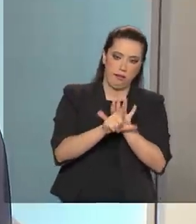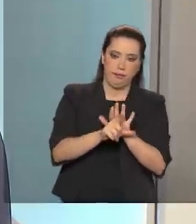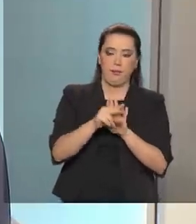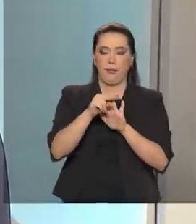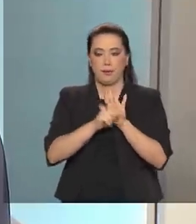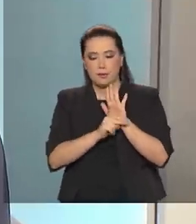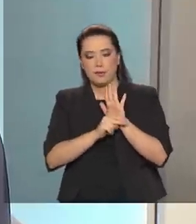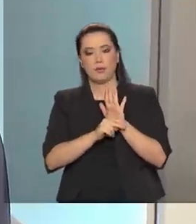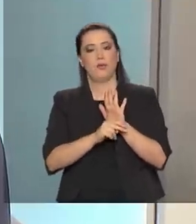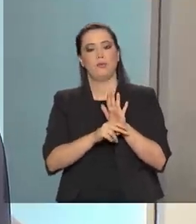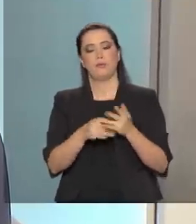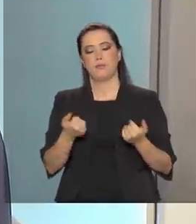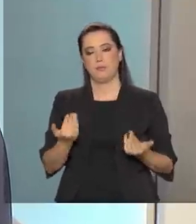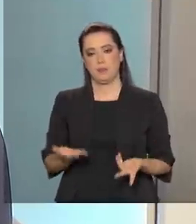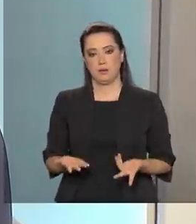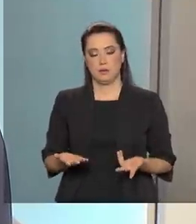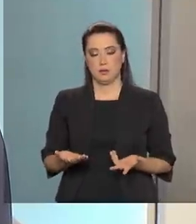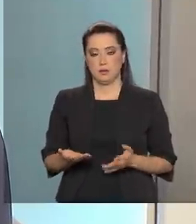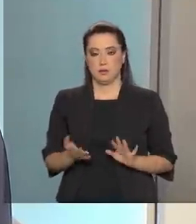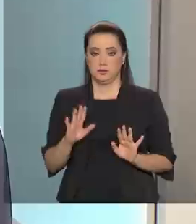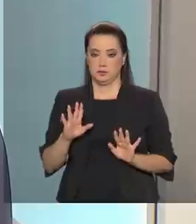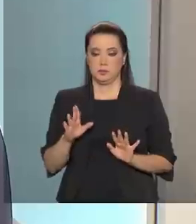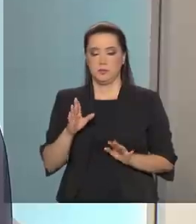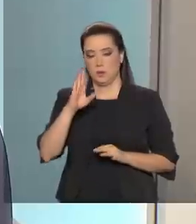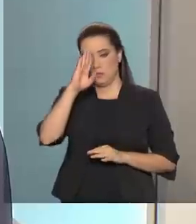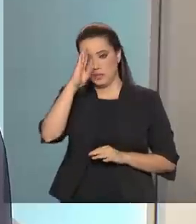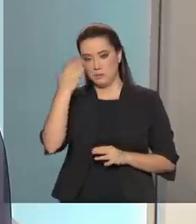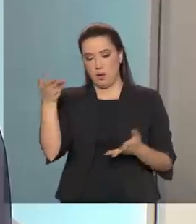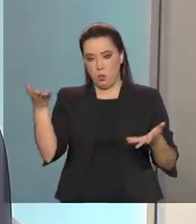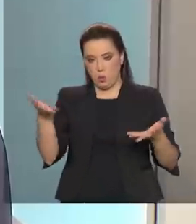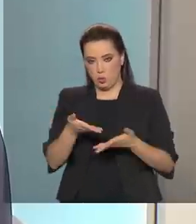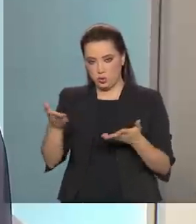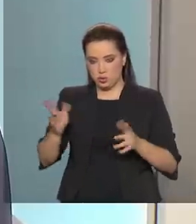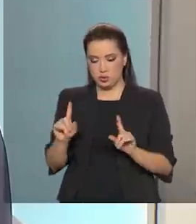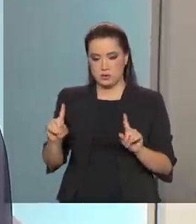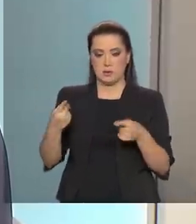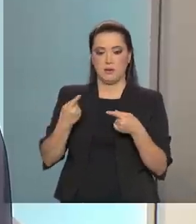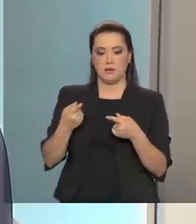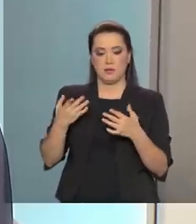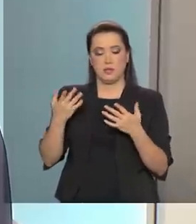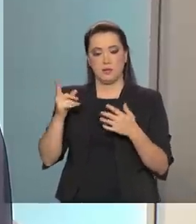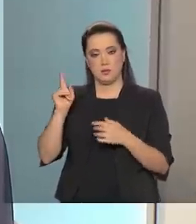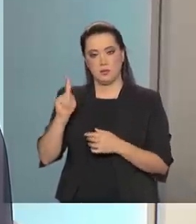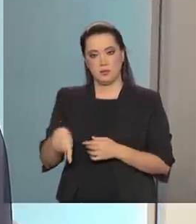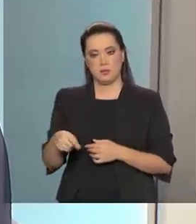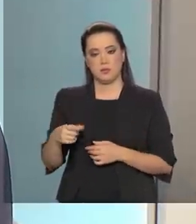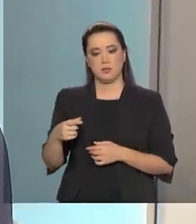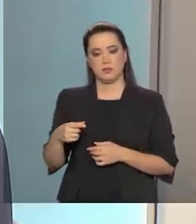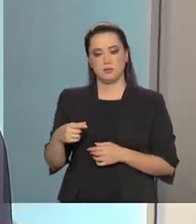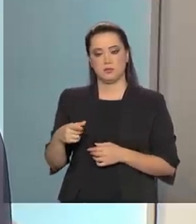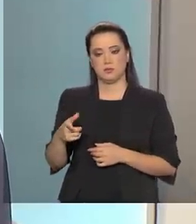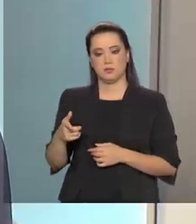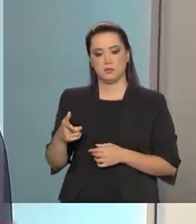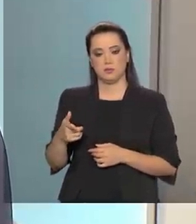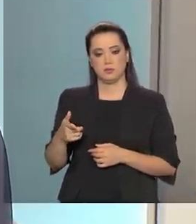ao atendimento da própria lei. Eu acho que o principal desafio da autoridade, é onde eu tenho